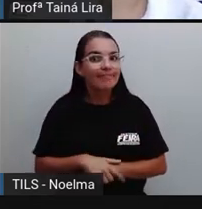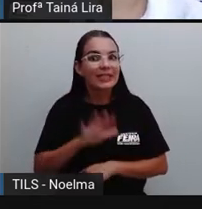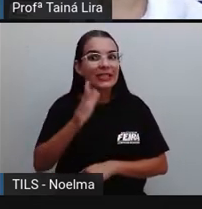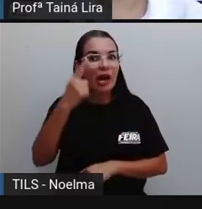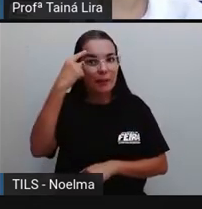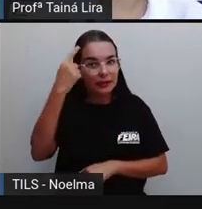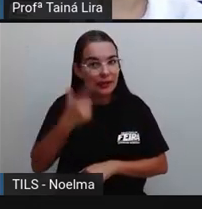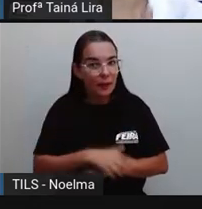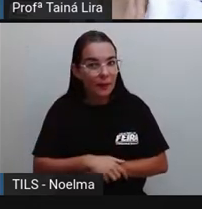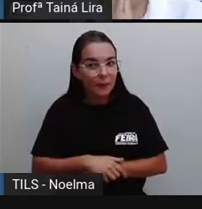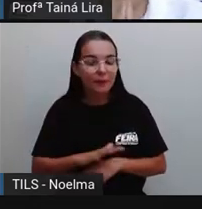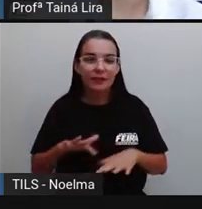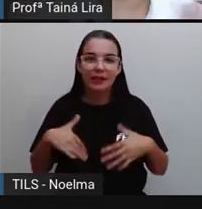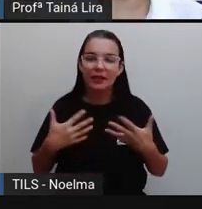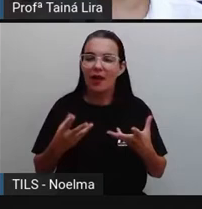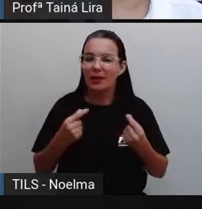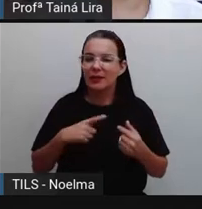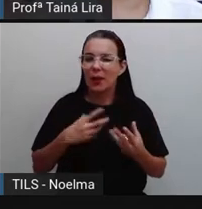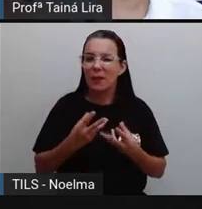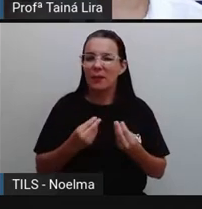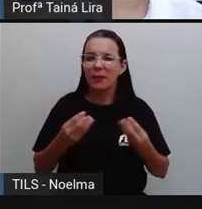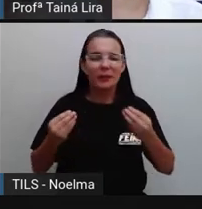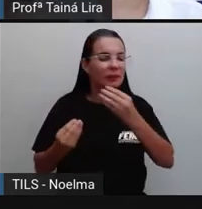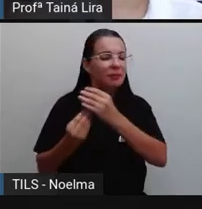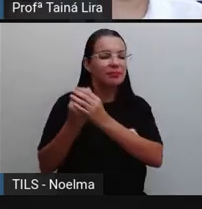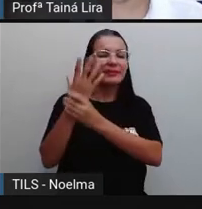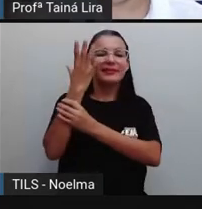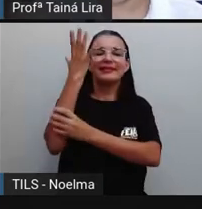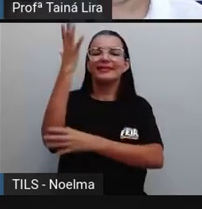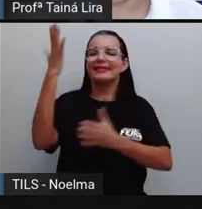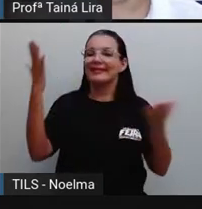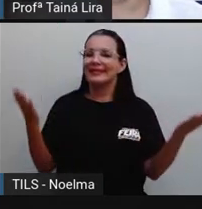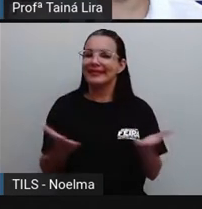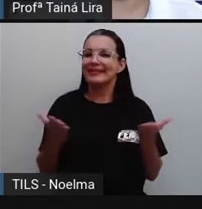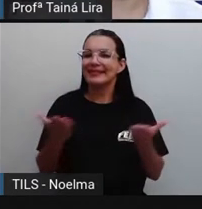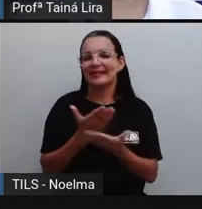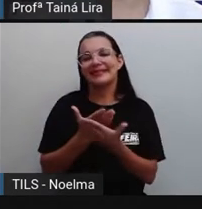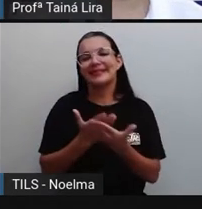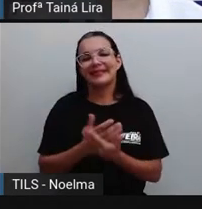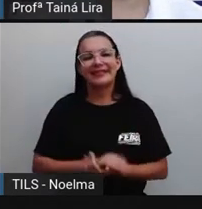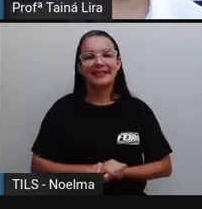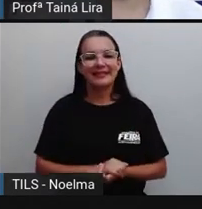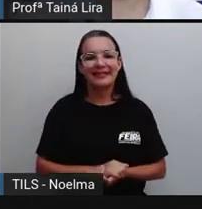Então, vamos lá, que a gente tem um monte de descoberta aí para fazer nessa aula de hoje, ó.